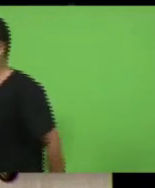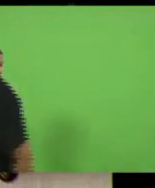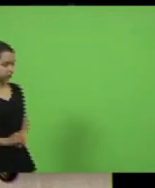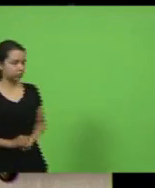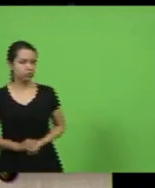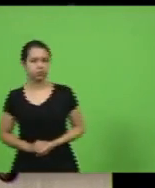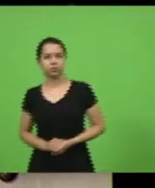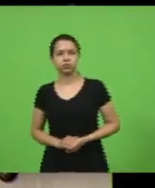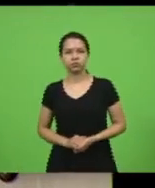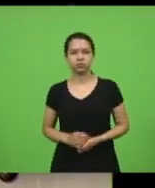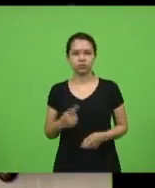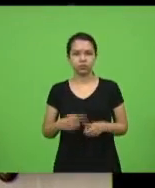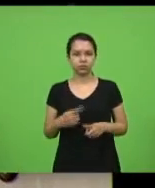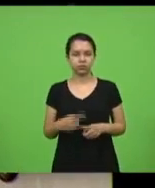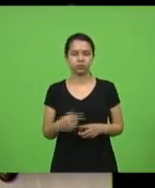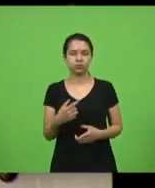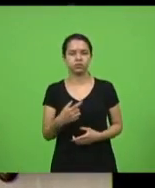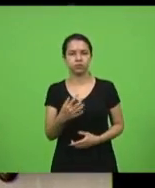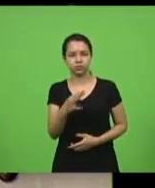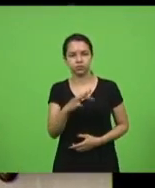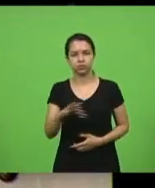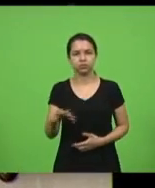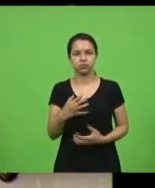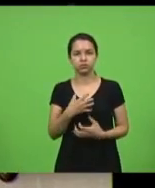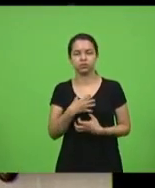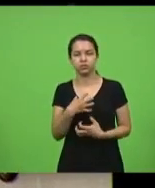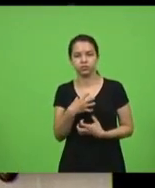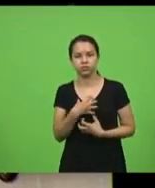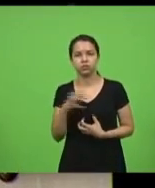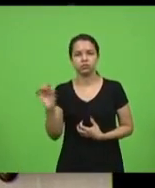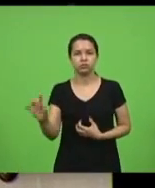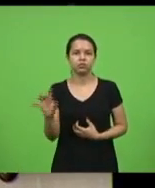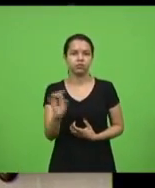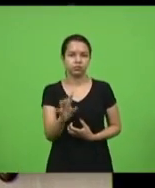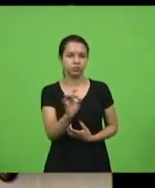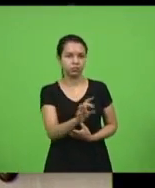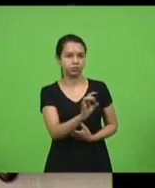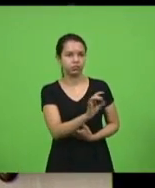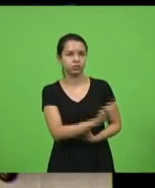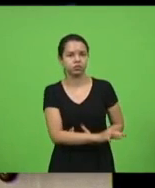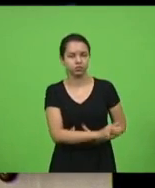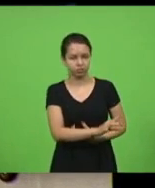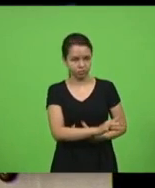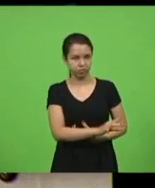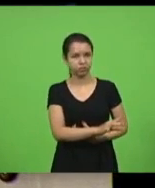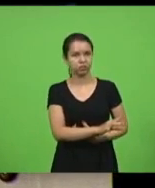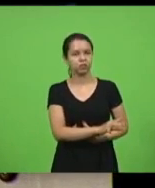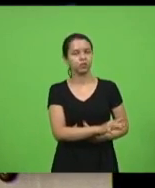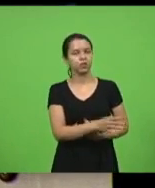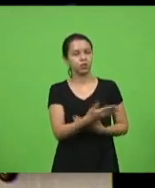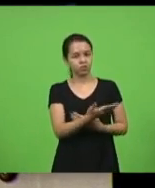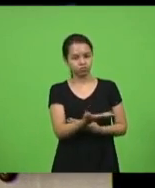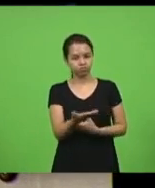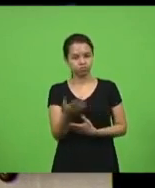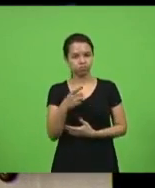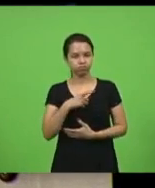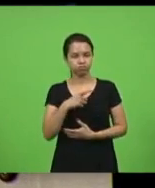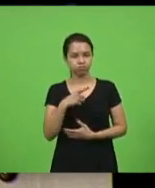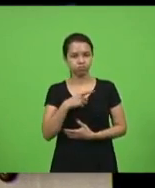ele é individual. E cada um tem na sua mente o poder de